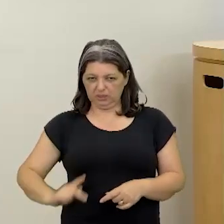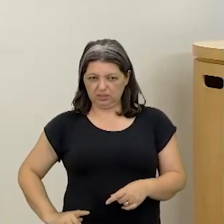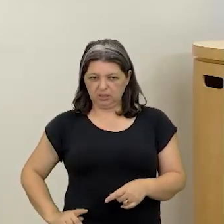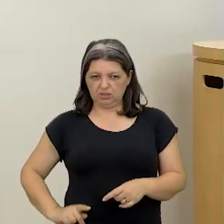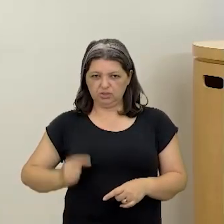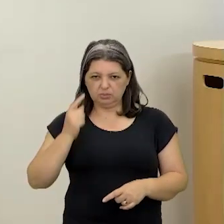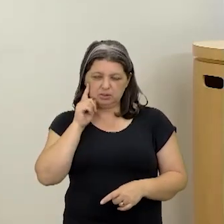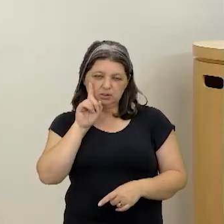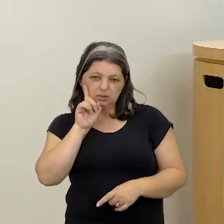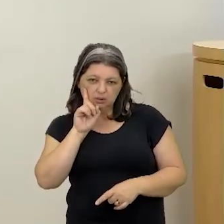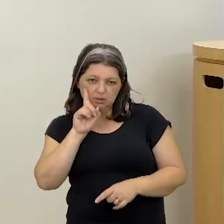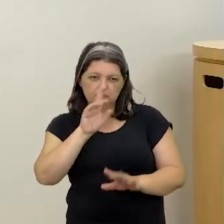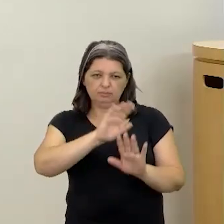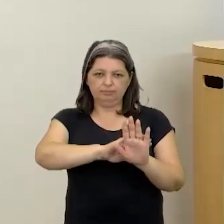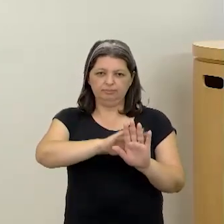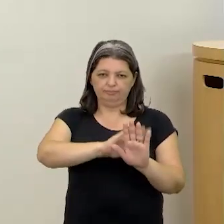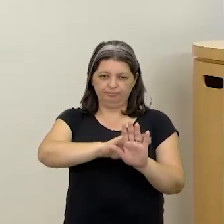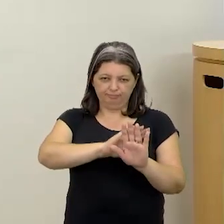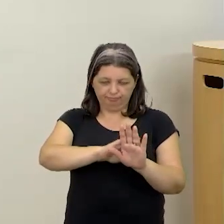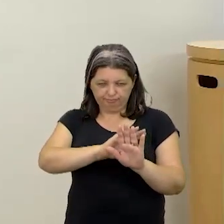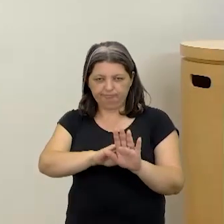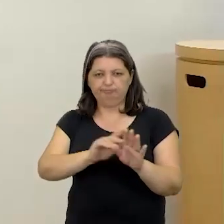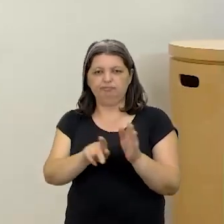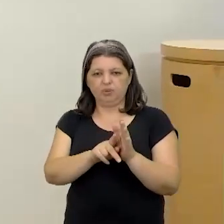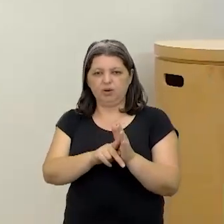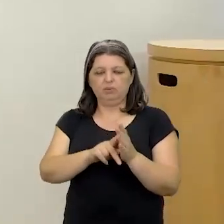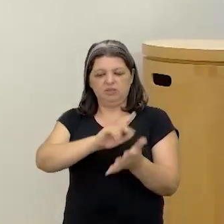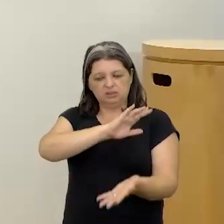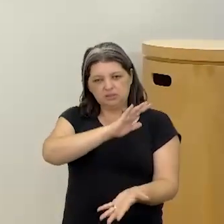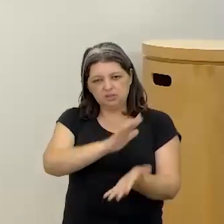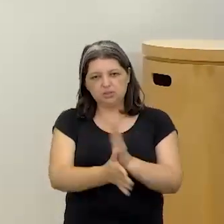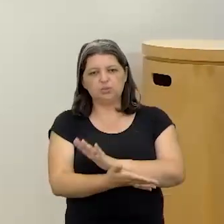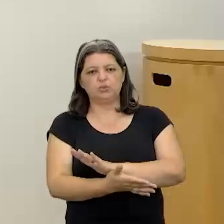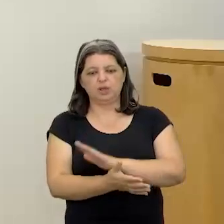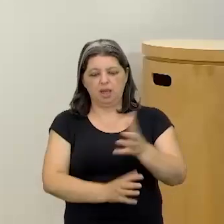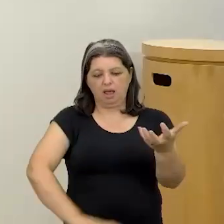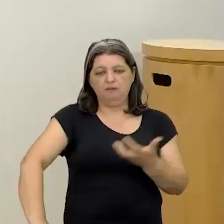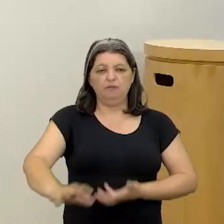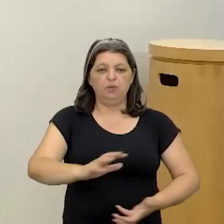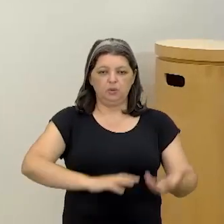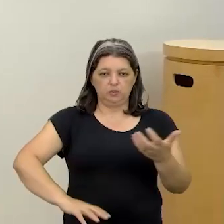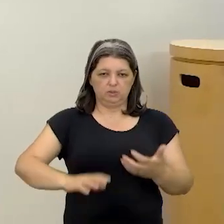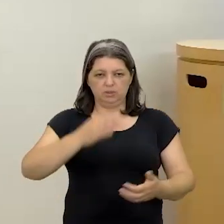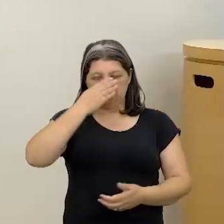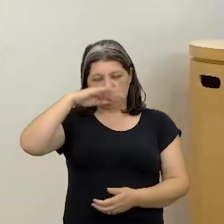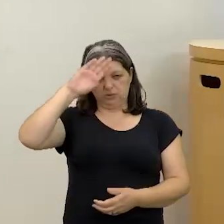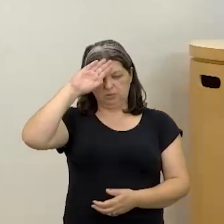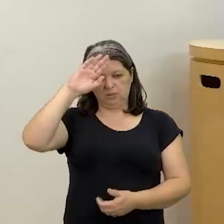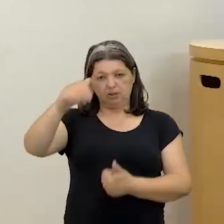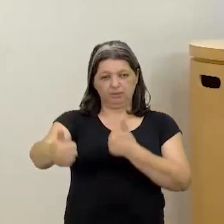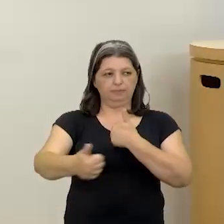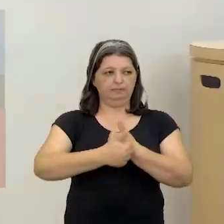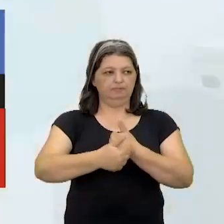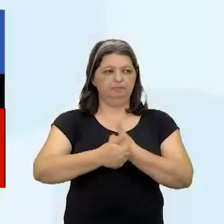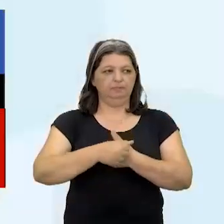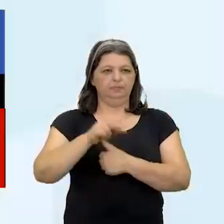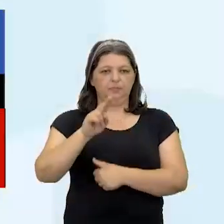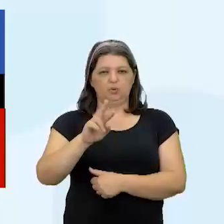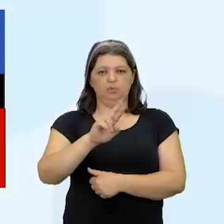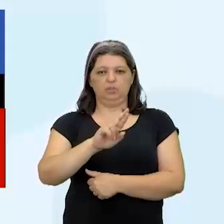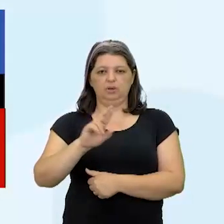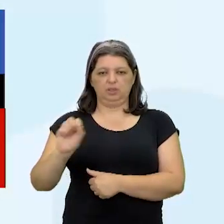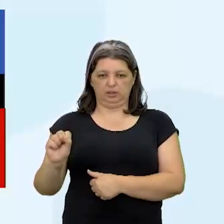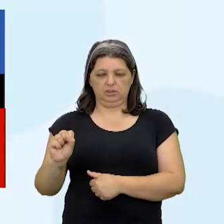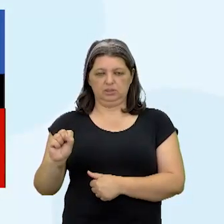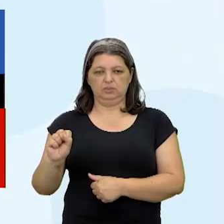por trás de algumas invasões para destruir a Revolução Cubana, ele se aproximou da União Soviética. E aí você está vendo, na segunda